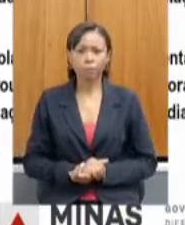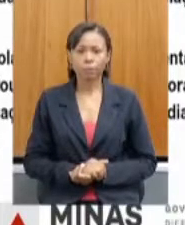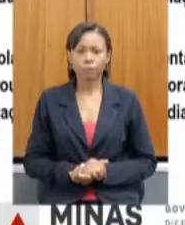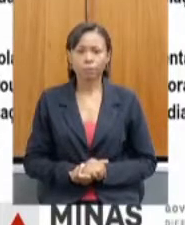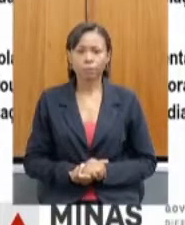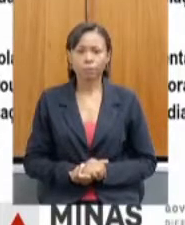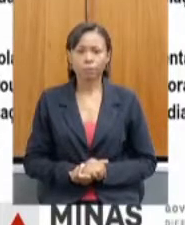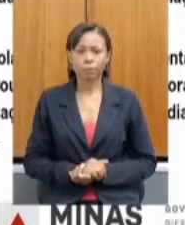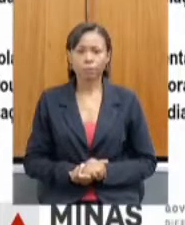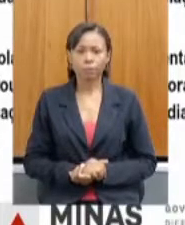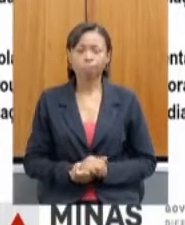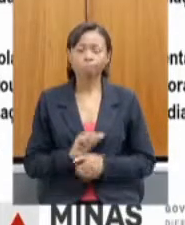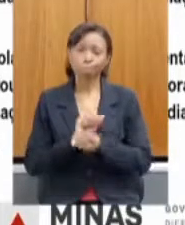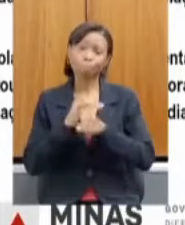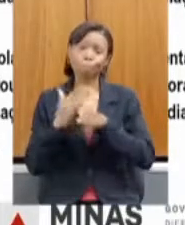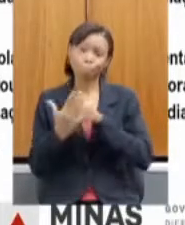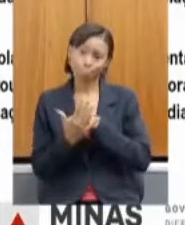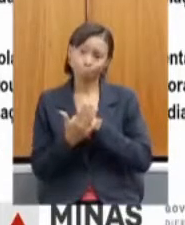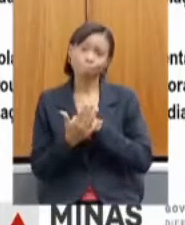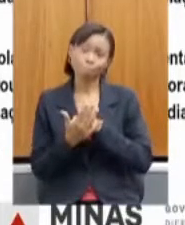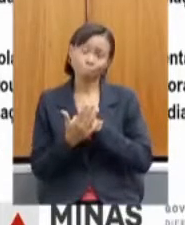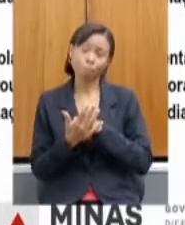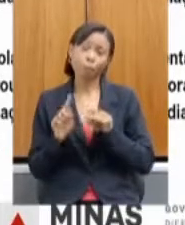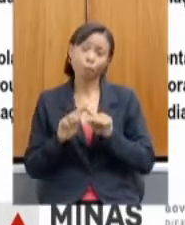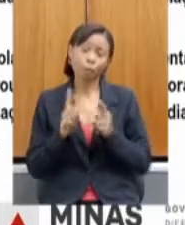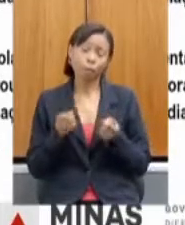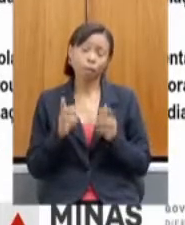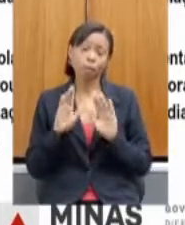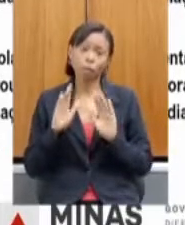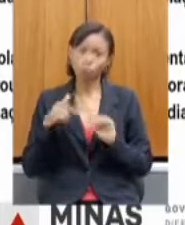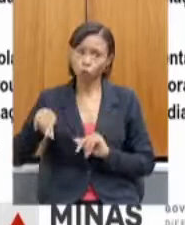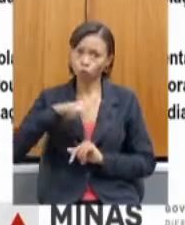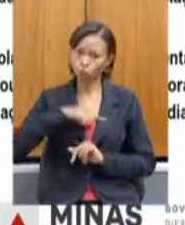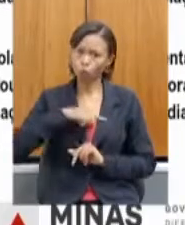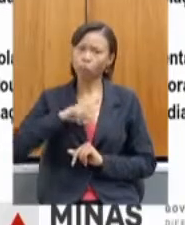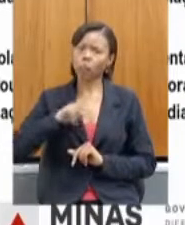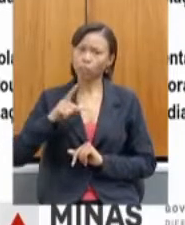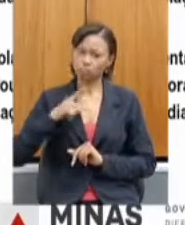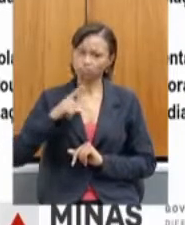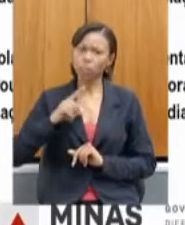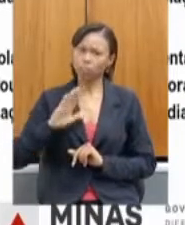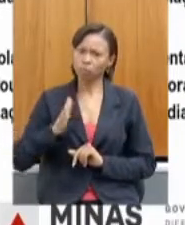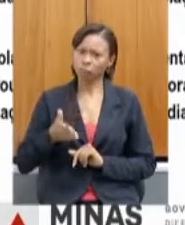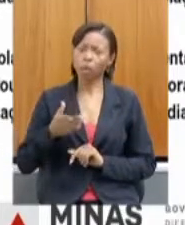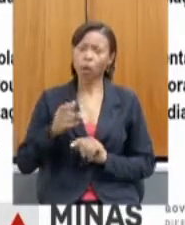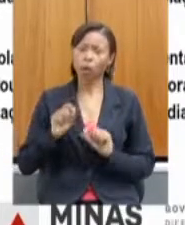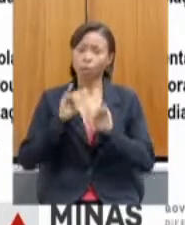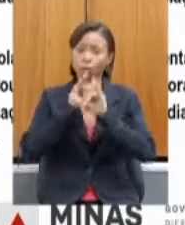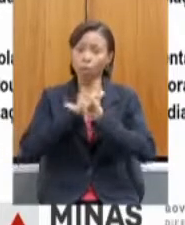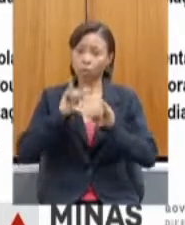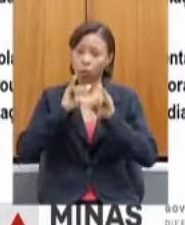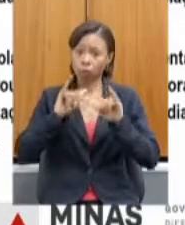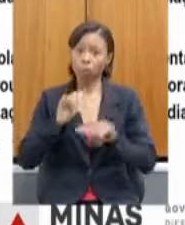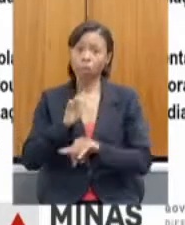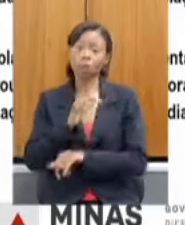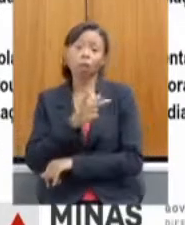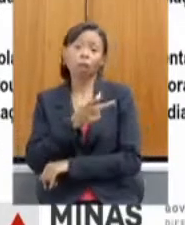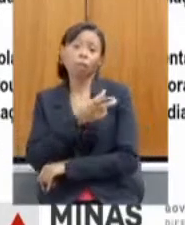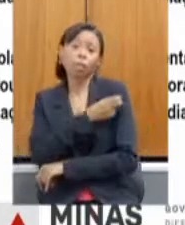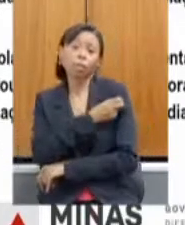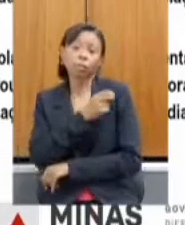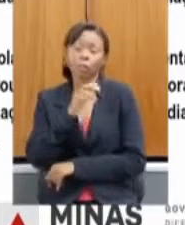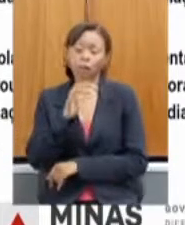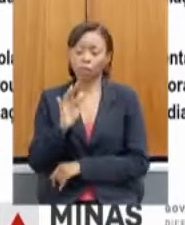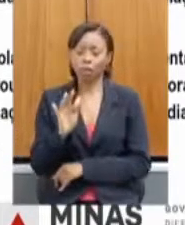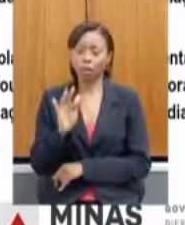Apesar da pandemia, nós mantivemos as campanhas de vacinação de aftosa, sendo que no primeiro semestre nós